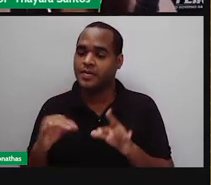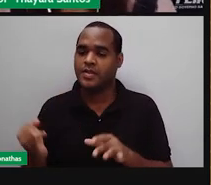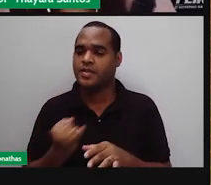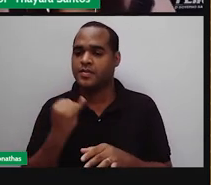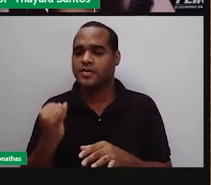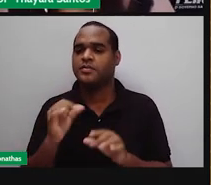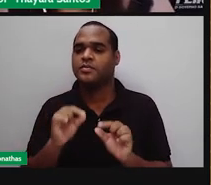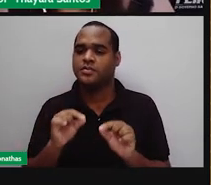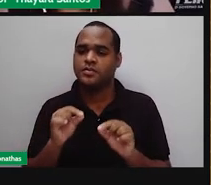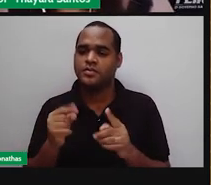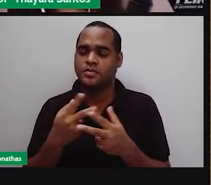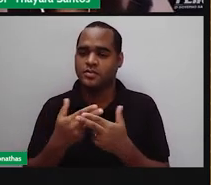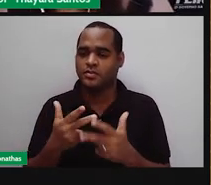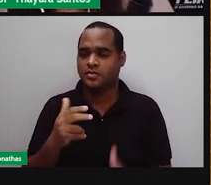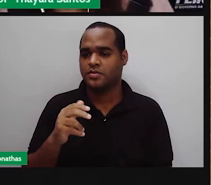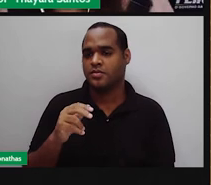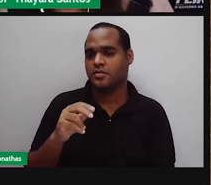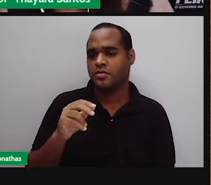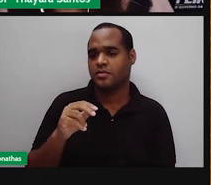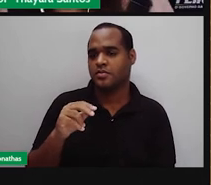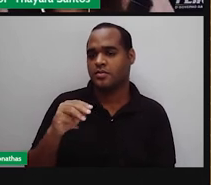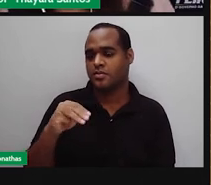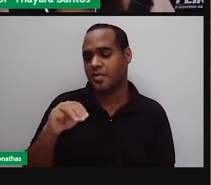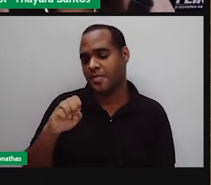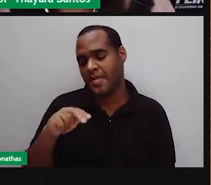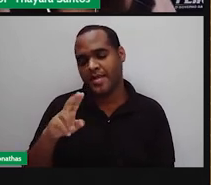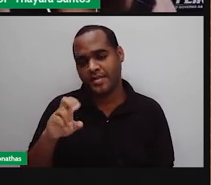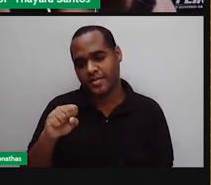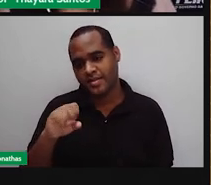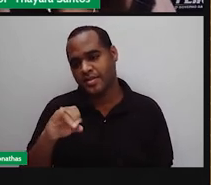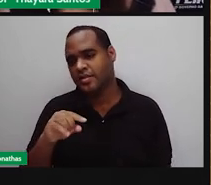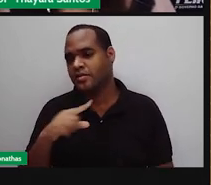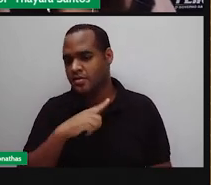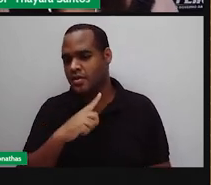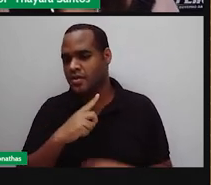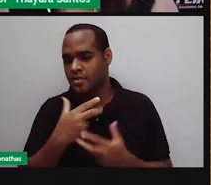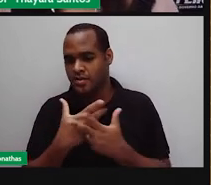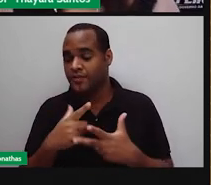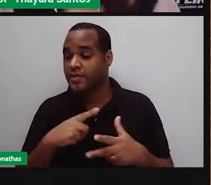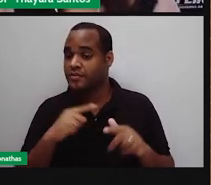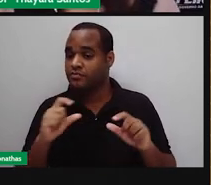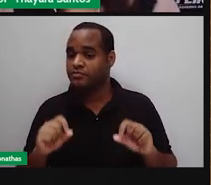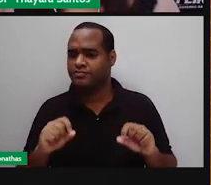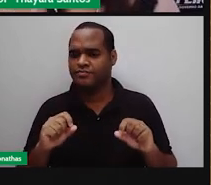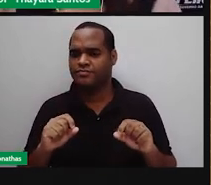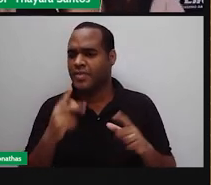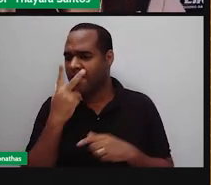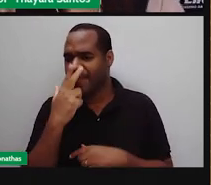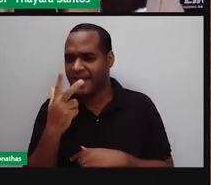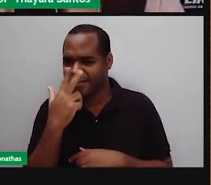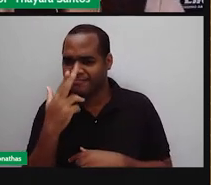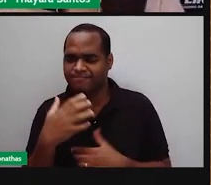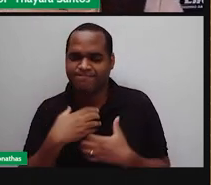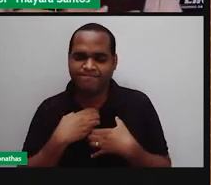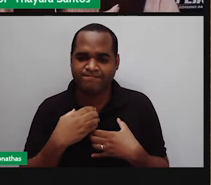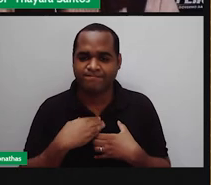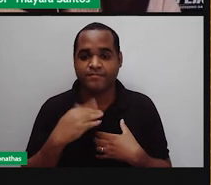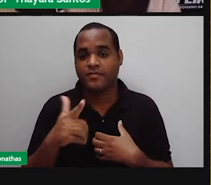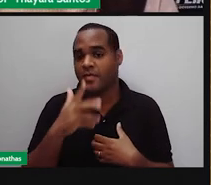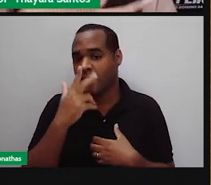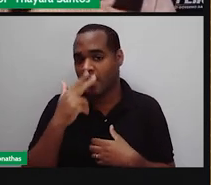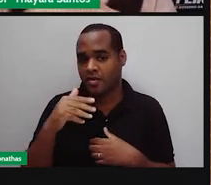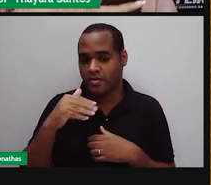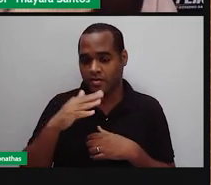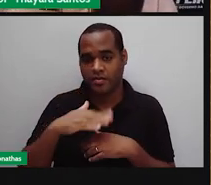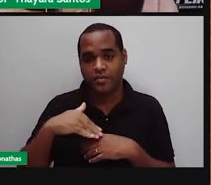de mecanorreceptor aqui, que é chamado de corpúsculo de mês, né? Que ele é responsável pelo tato leve. Seria como quando a gente pega